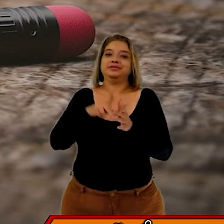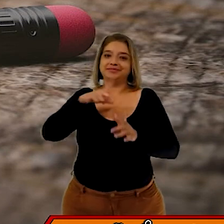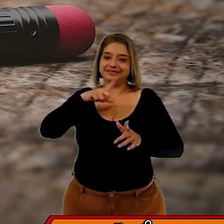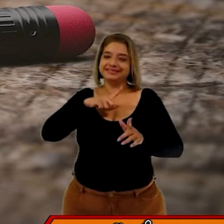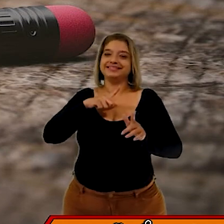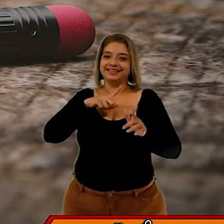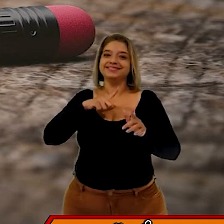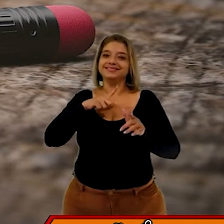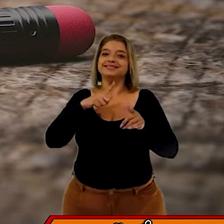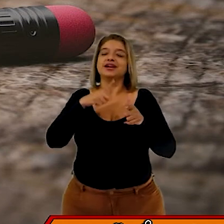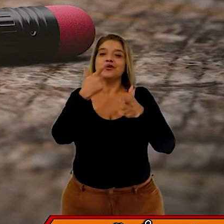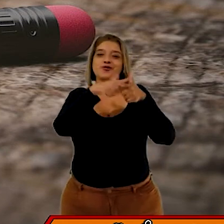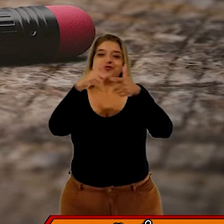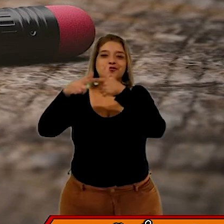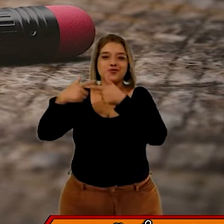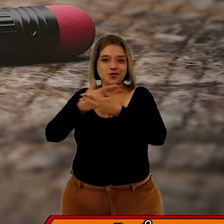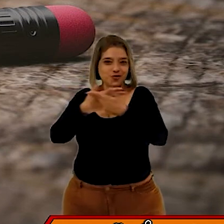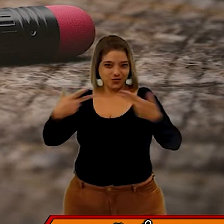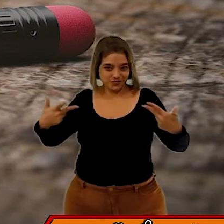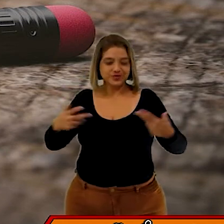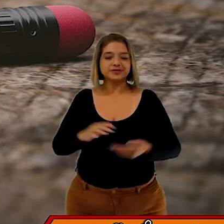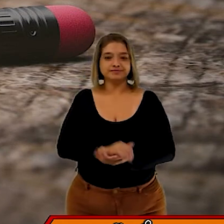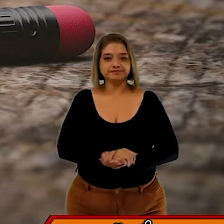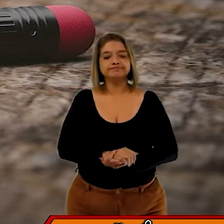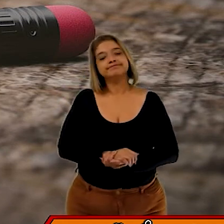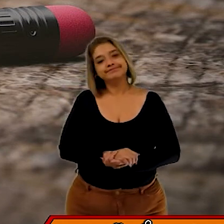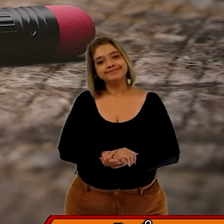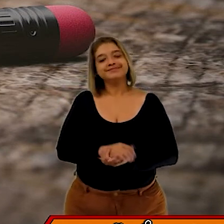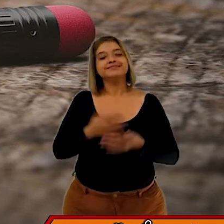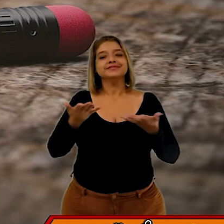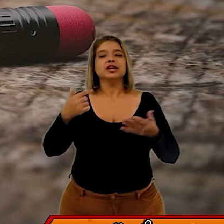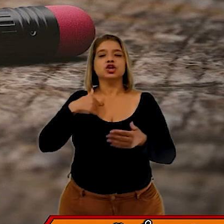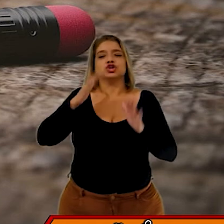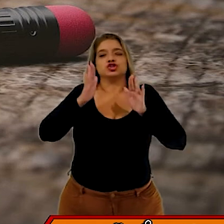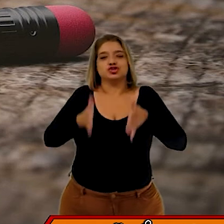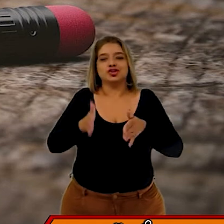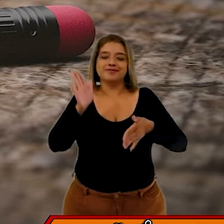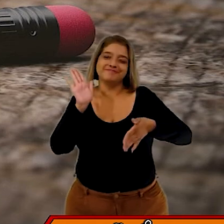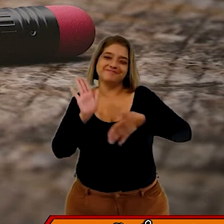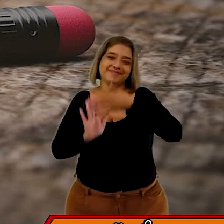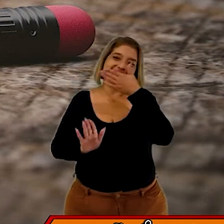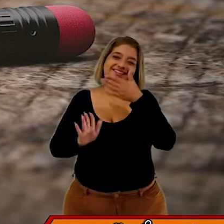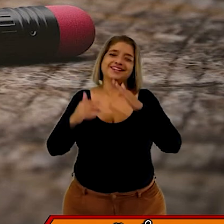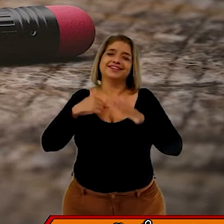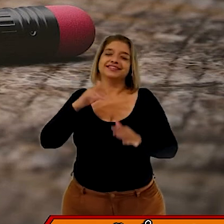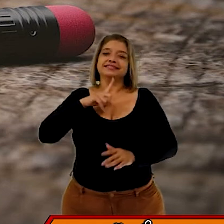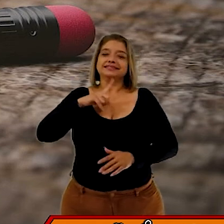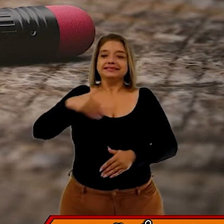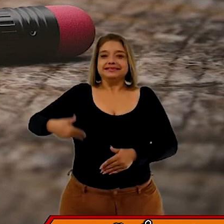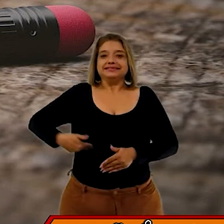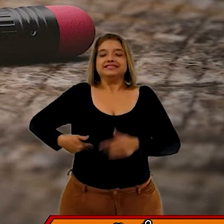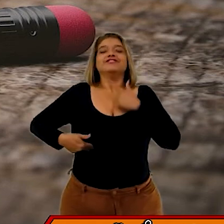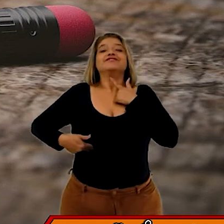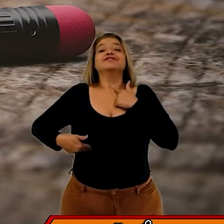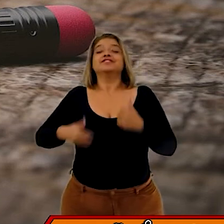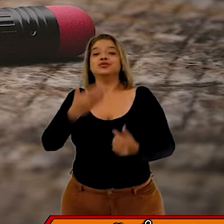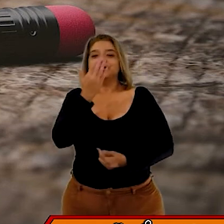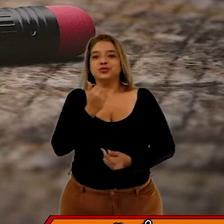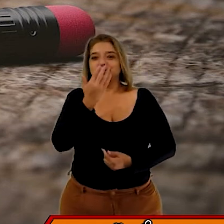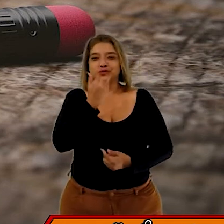Não se esqueçam disso. Bem, moçada, eu já vou indo embora porque meu estômago está ruendo de fome.